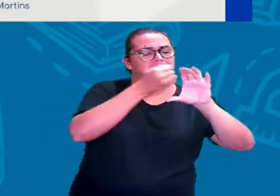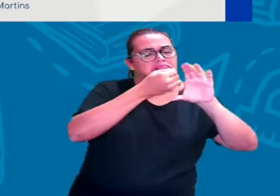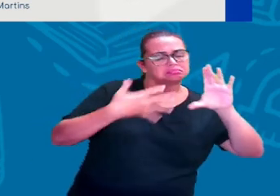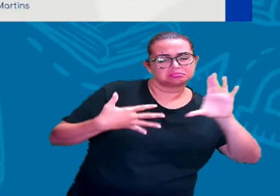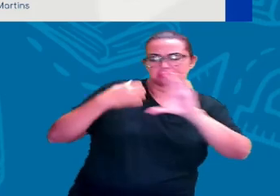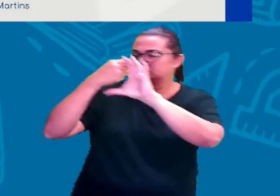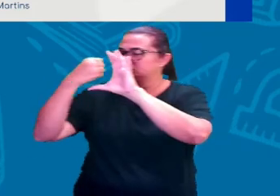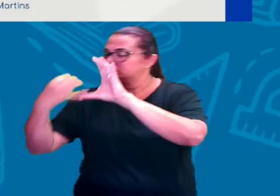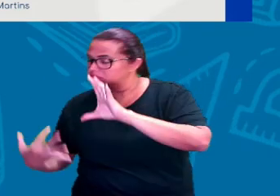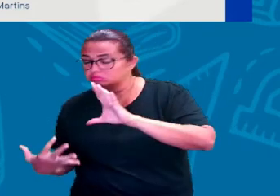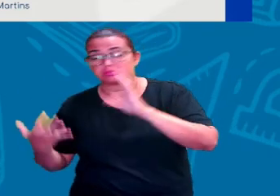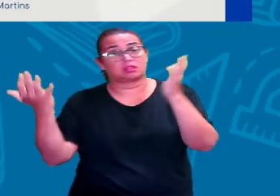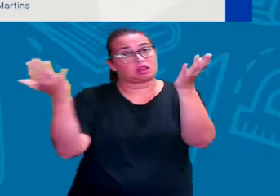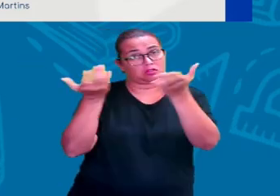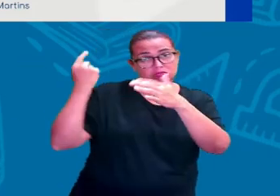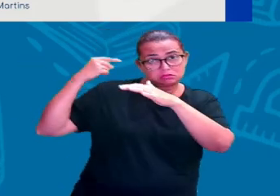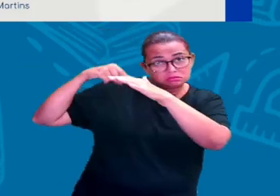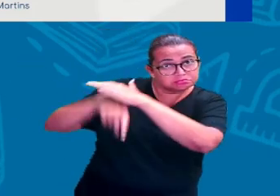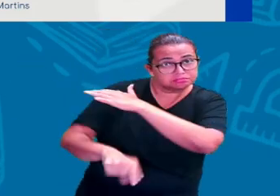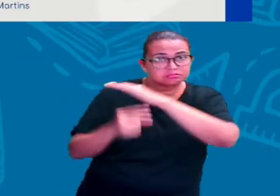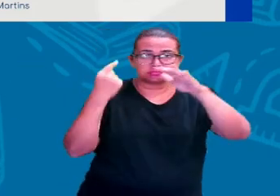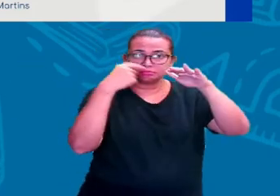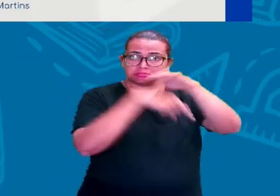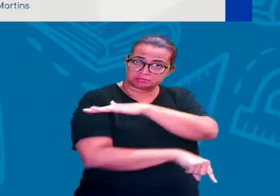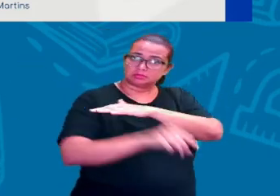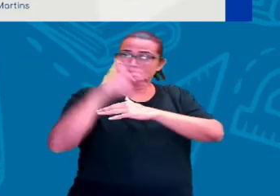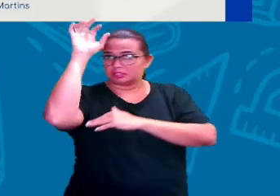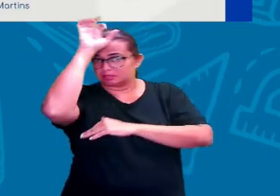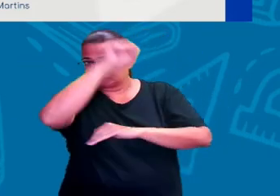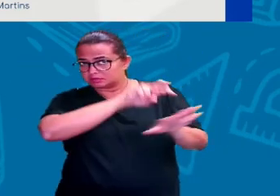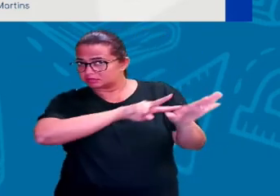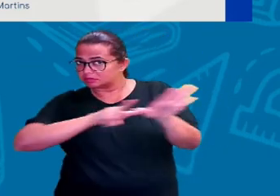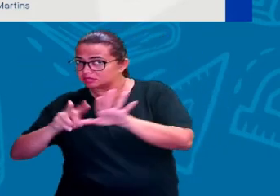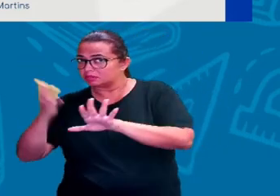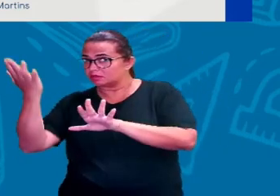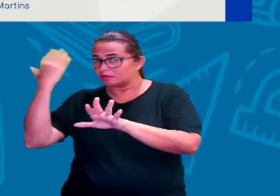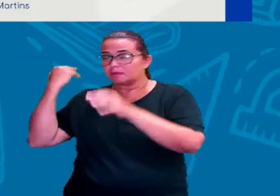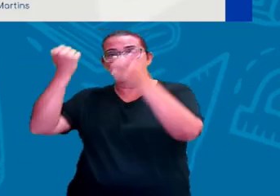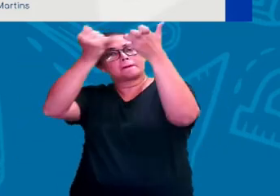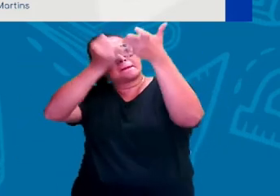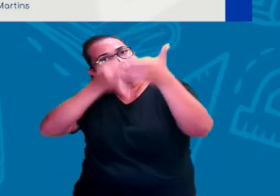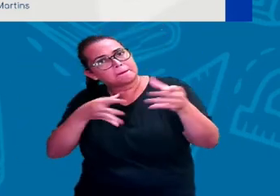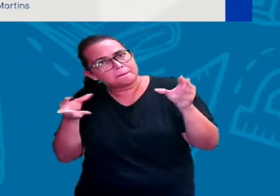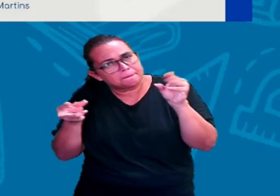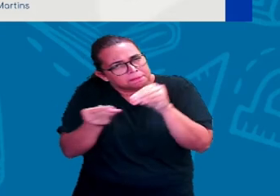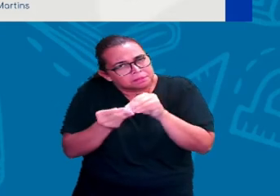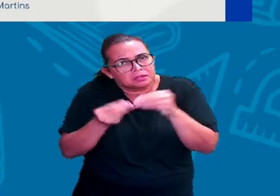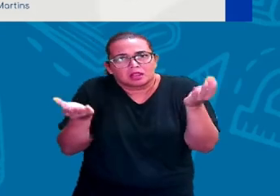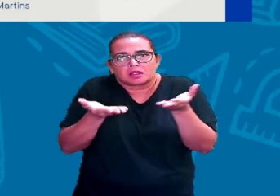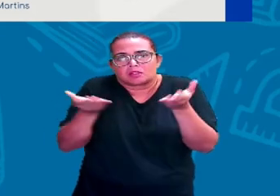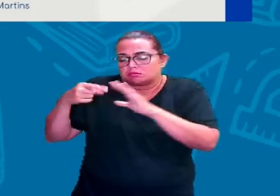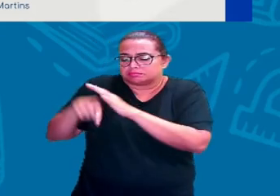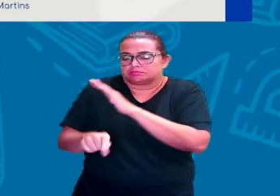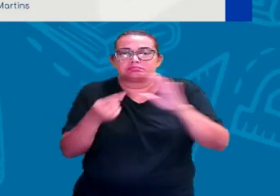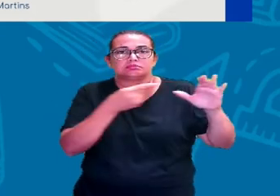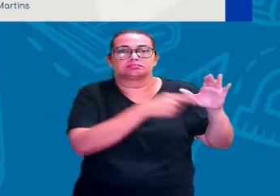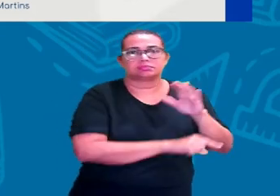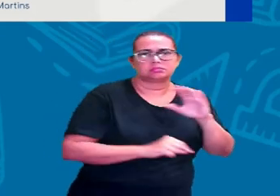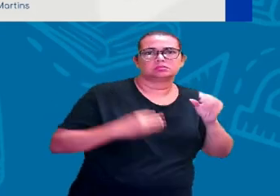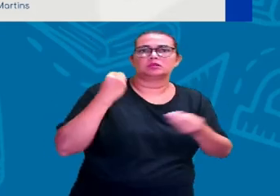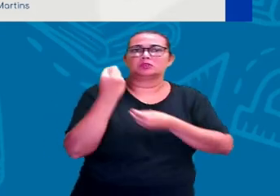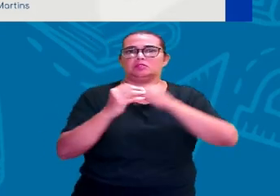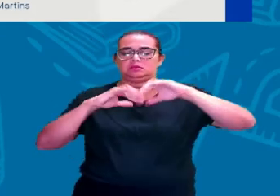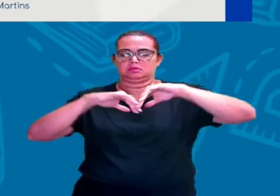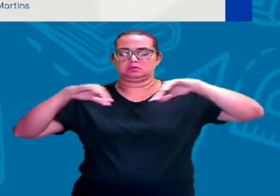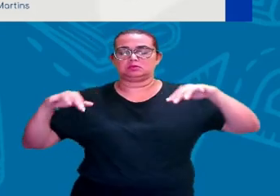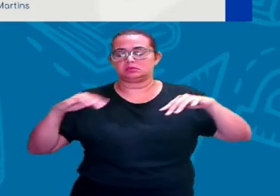a gente vai aprofundar um pouco mais, certo? E esses períodos, eles são divididos a partir das ferramentas que os